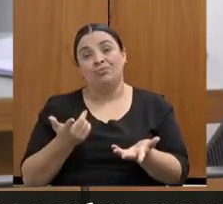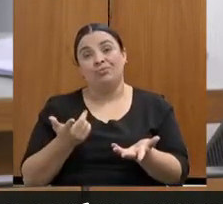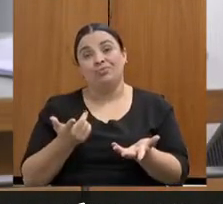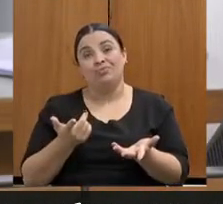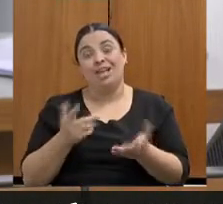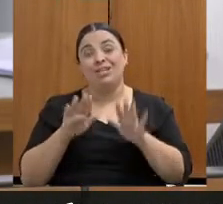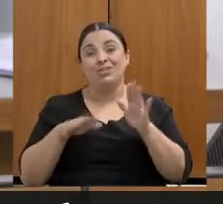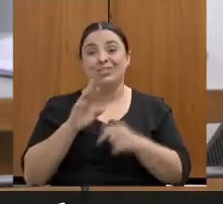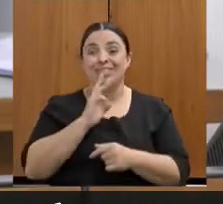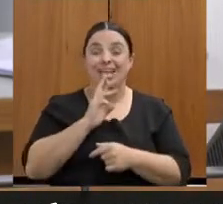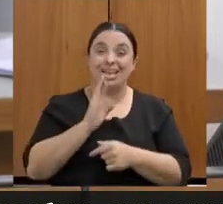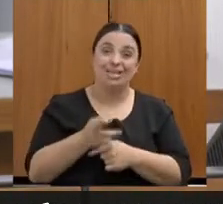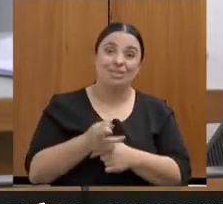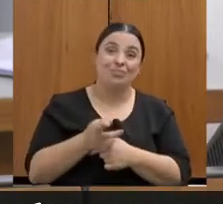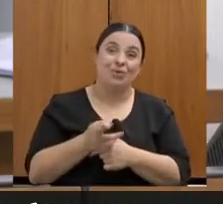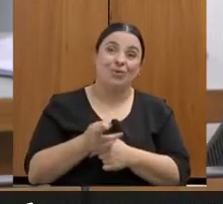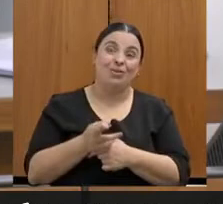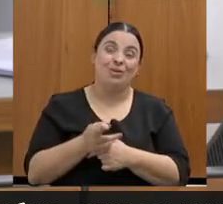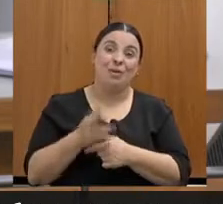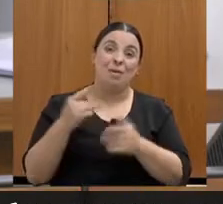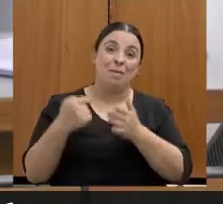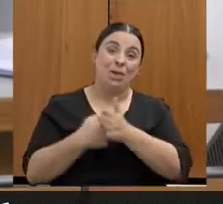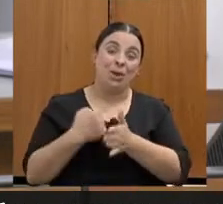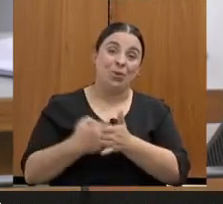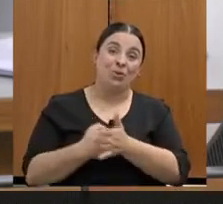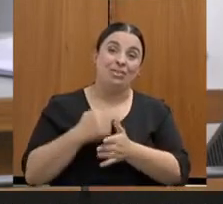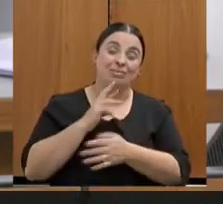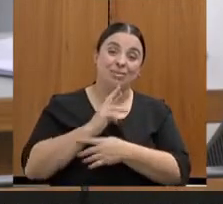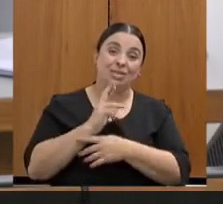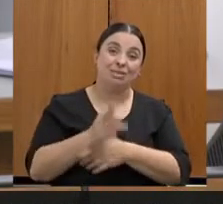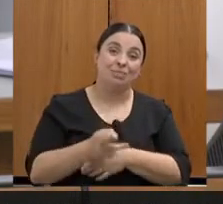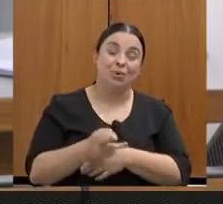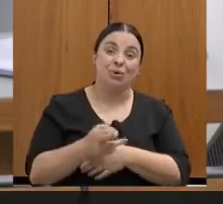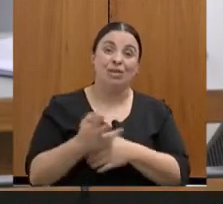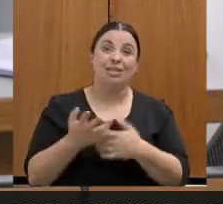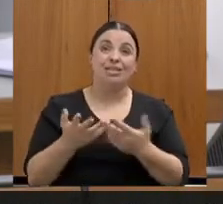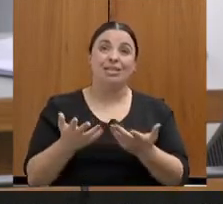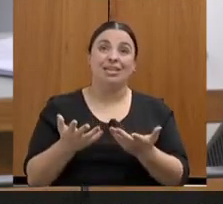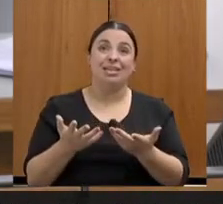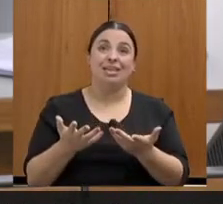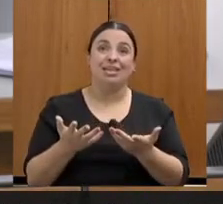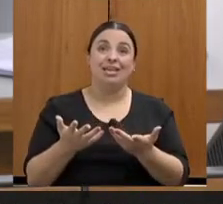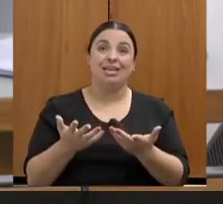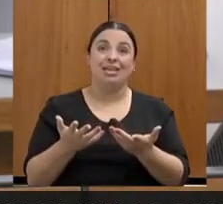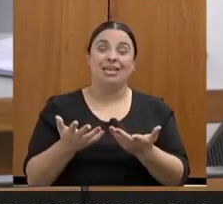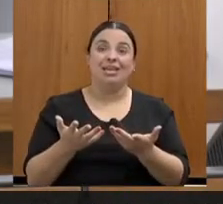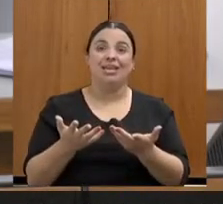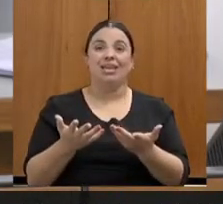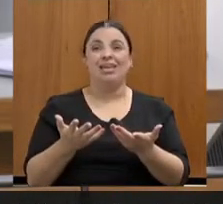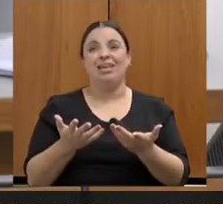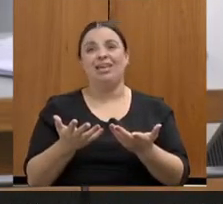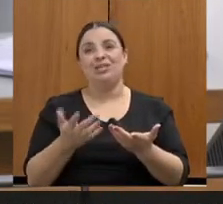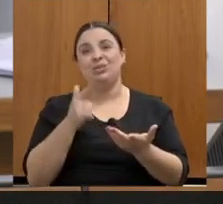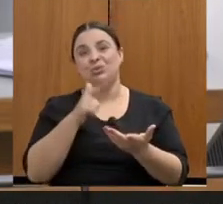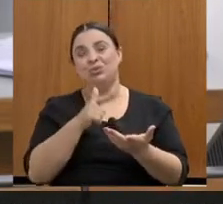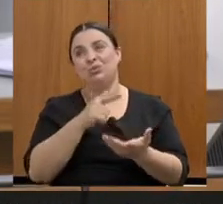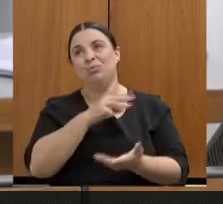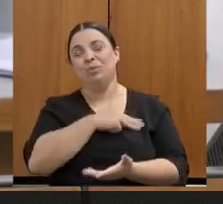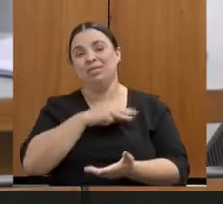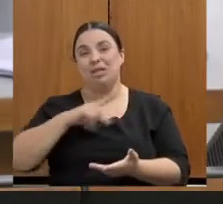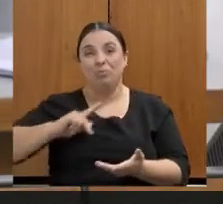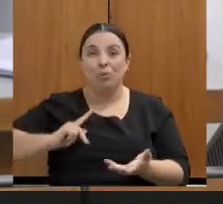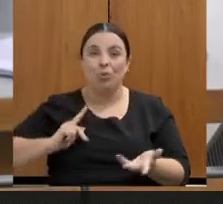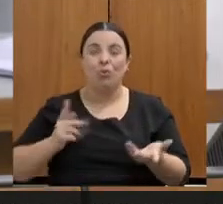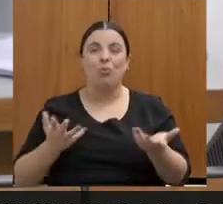respondendo questionamentos junto ao Ministério Público, junto